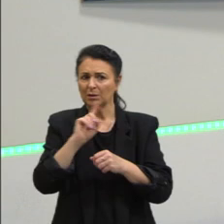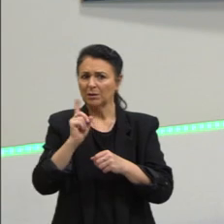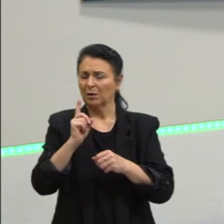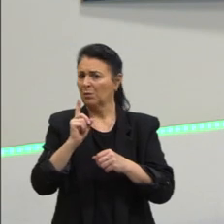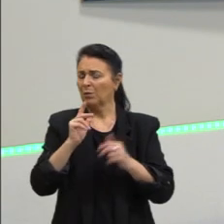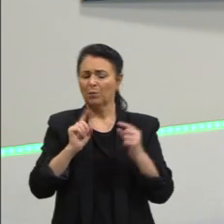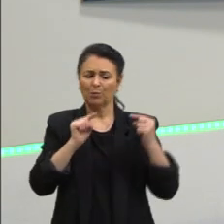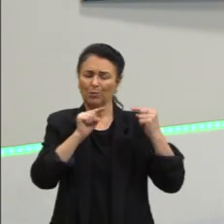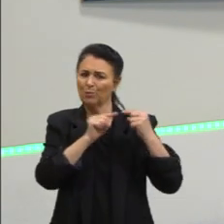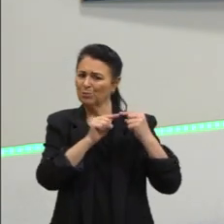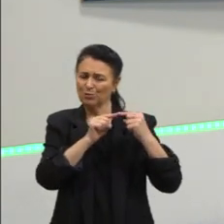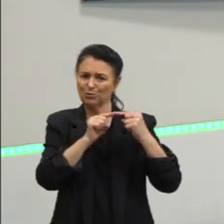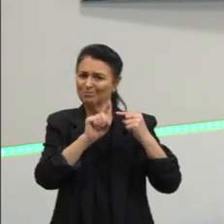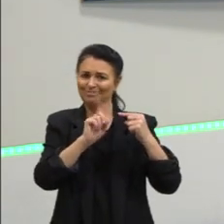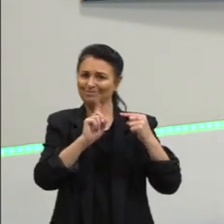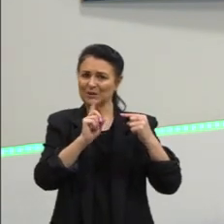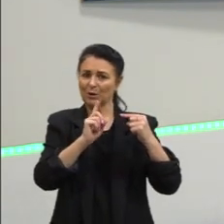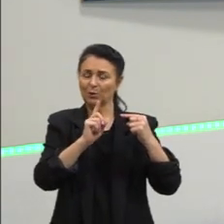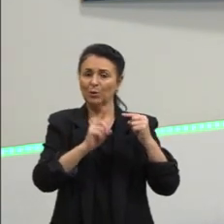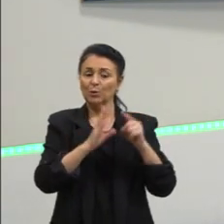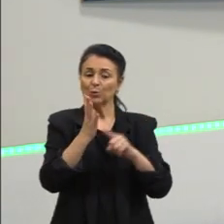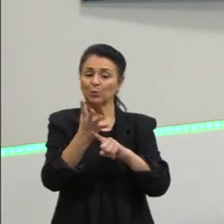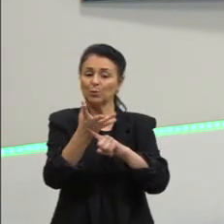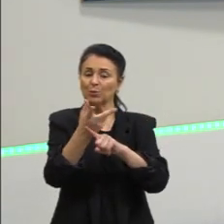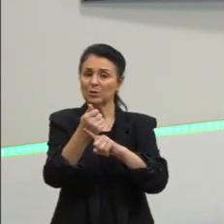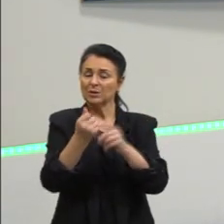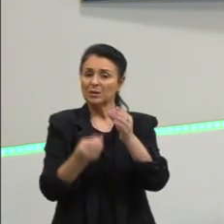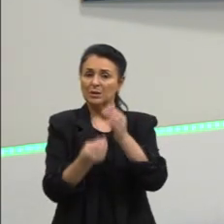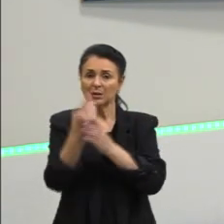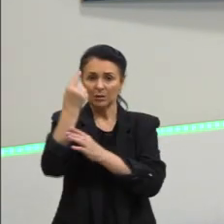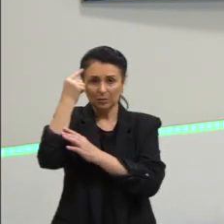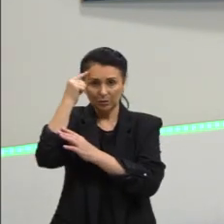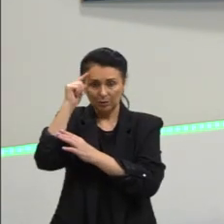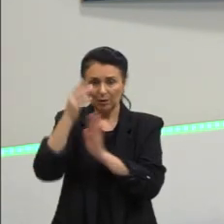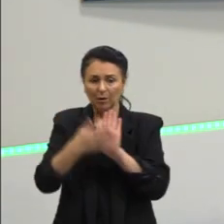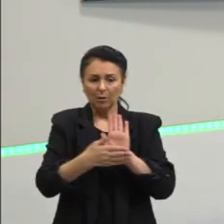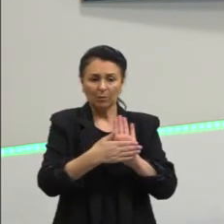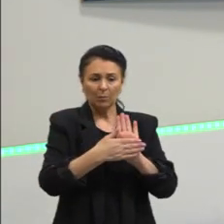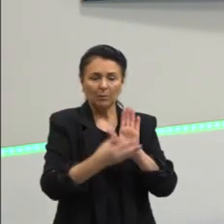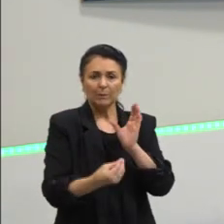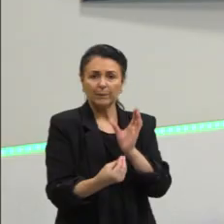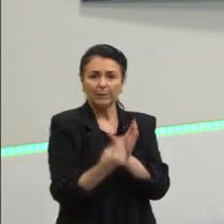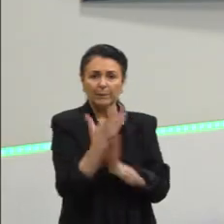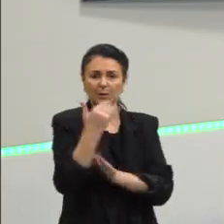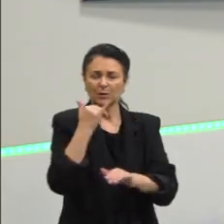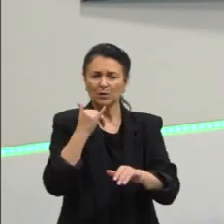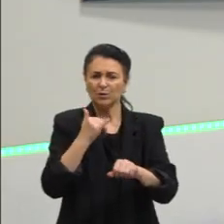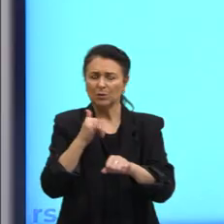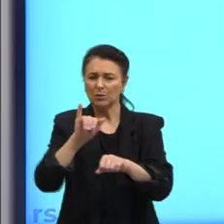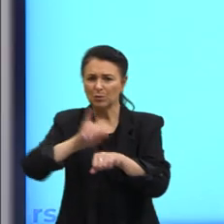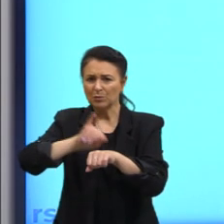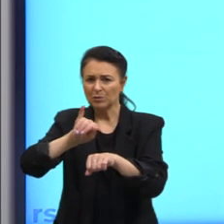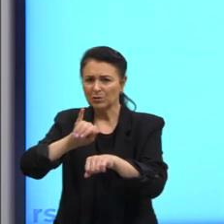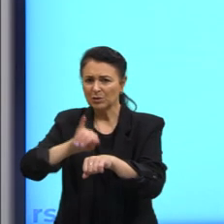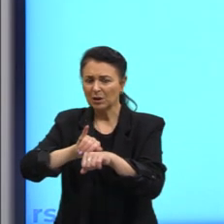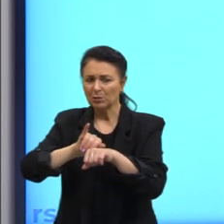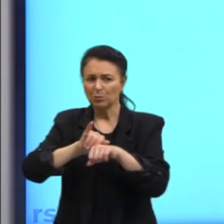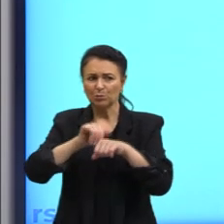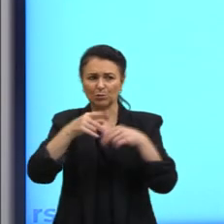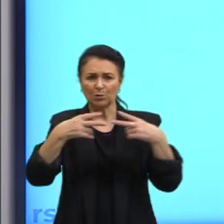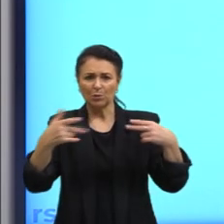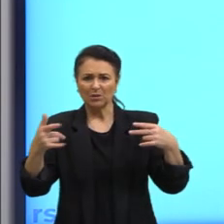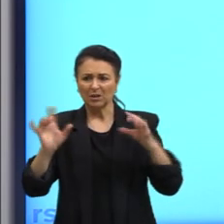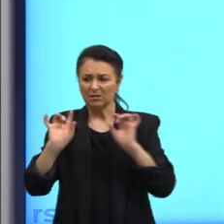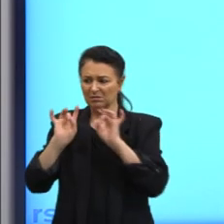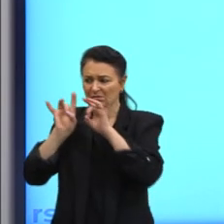del nuestro artista propor la creación de objetos a partir de aparellos descartados